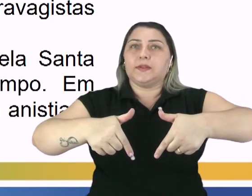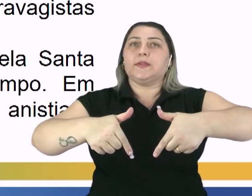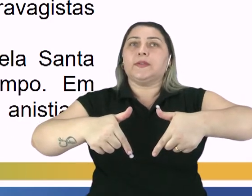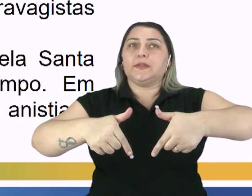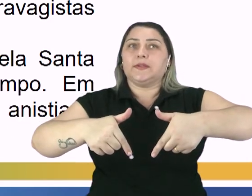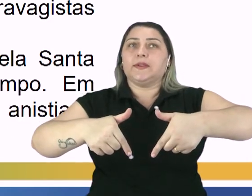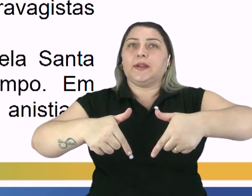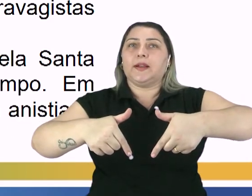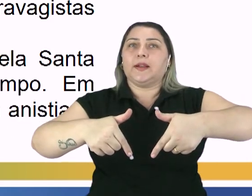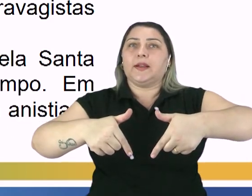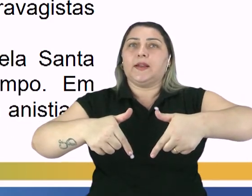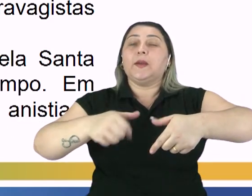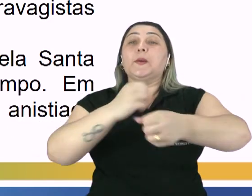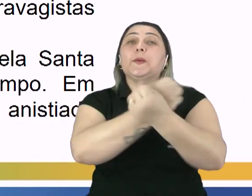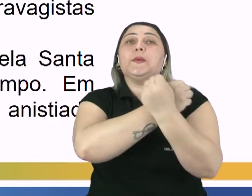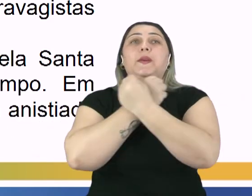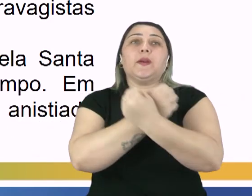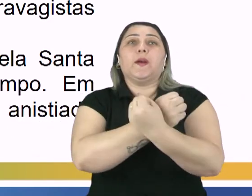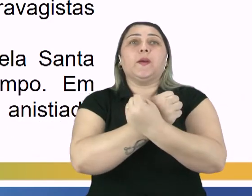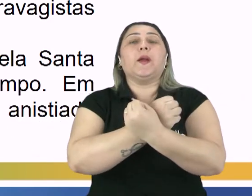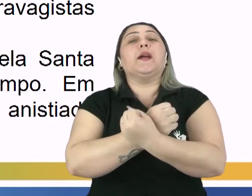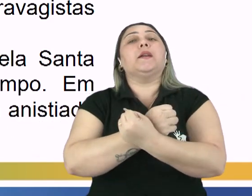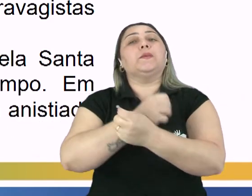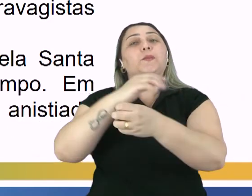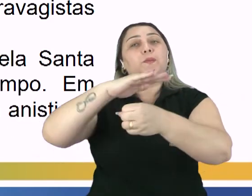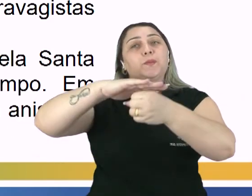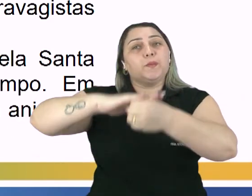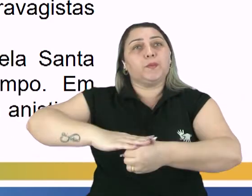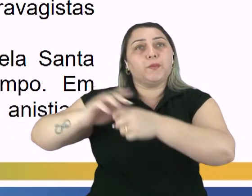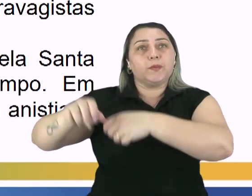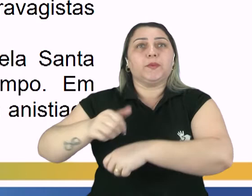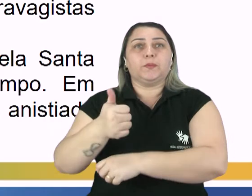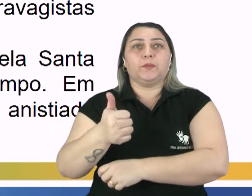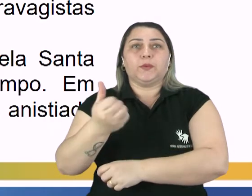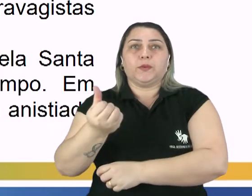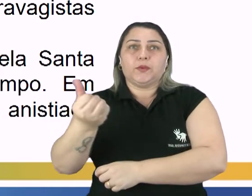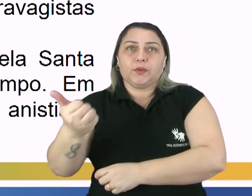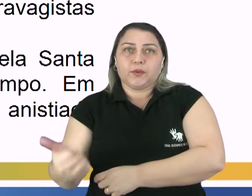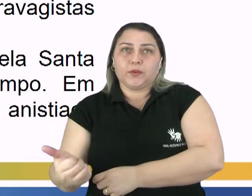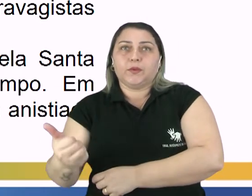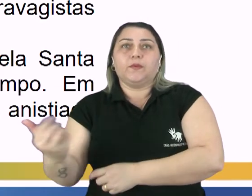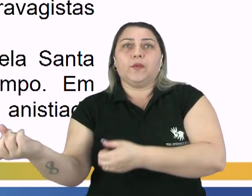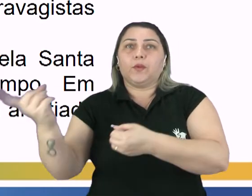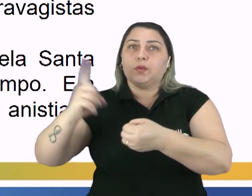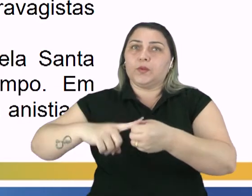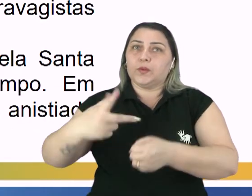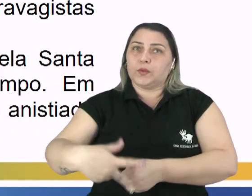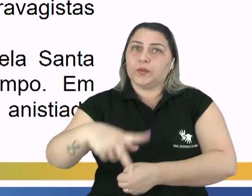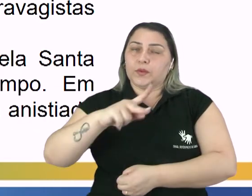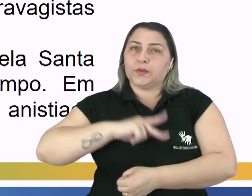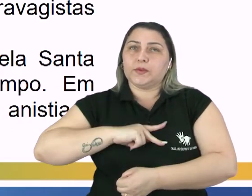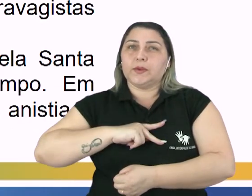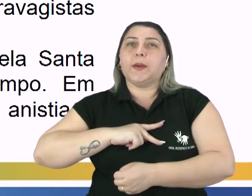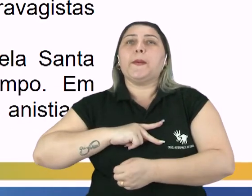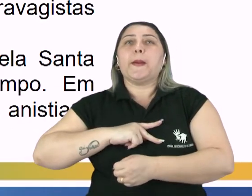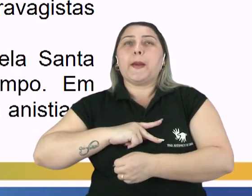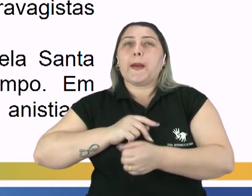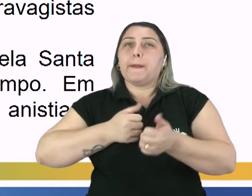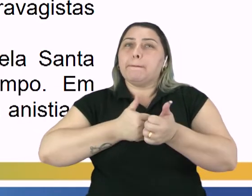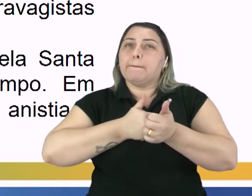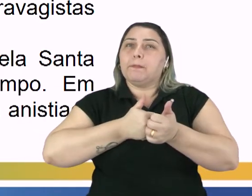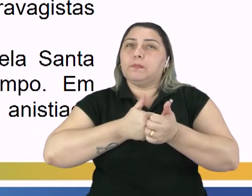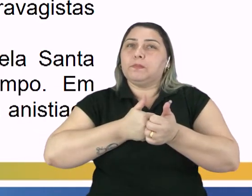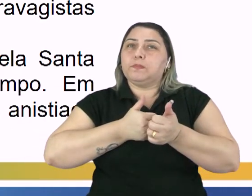contra os interesses escravagistas dos colonos. Em 1661, retorna à Lisboa, é